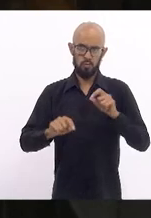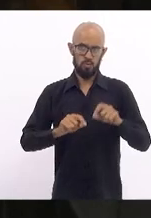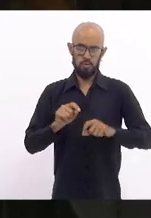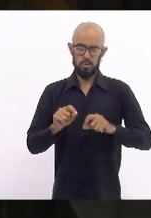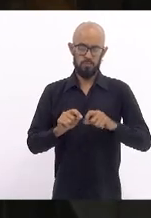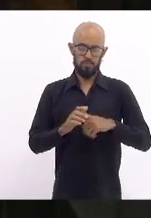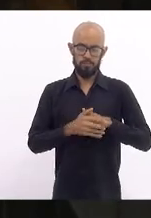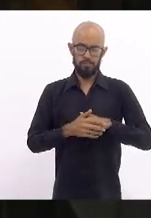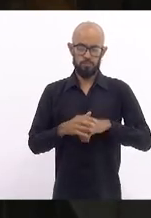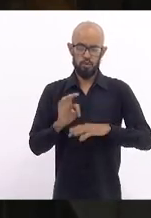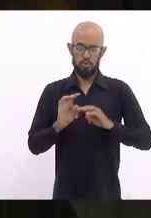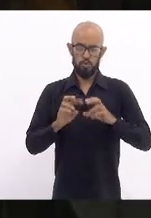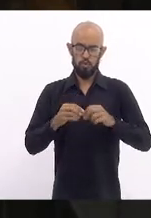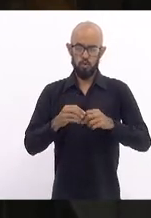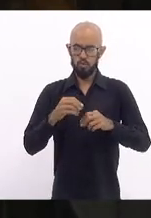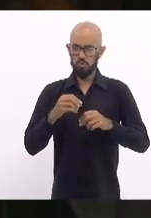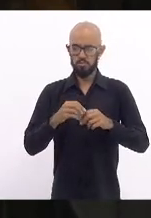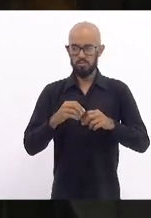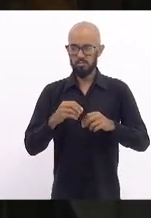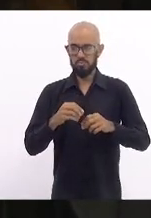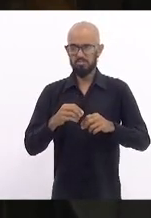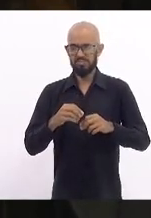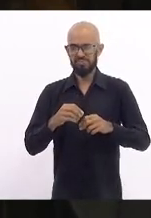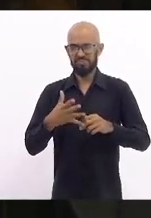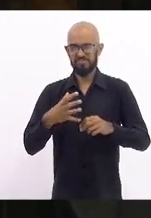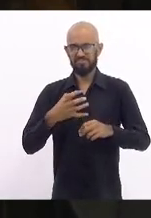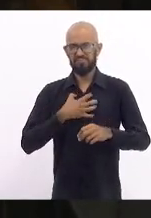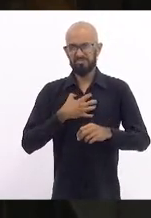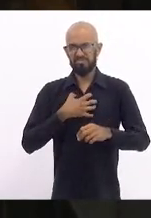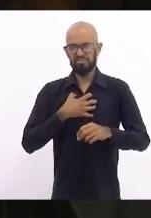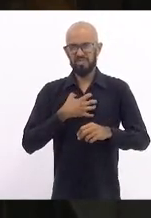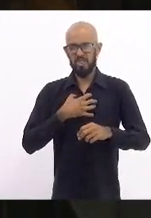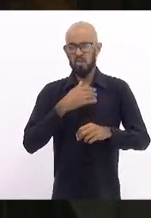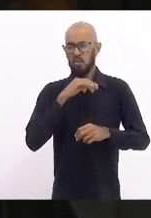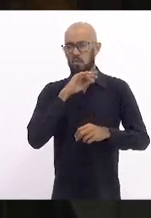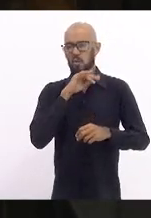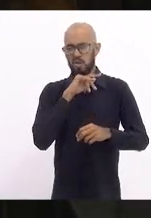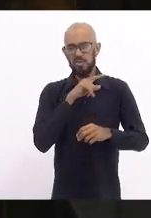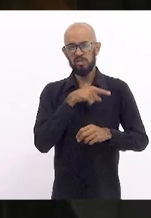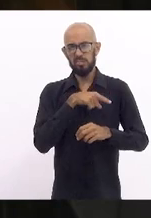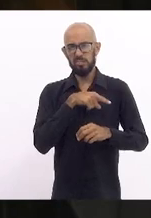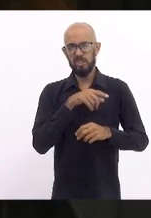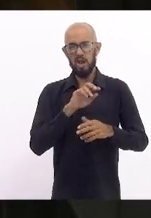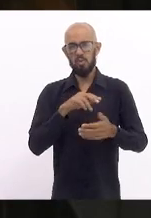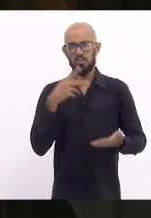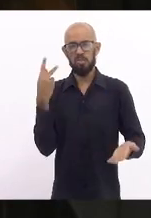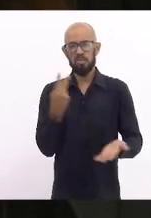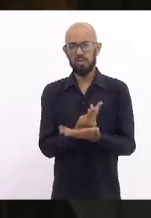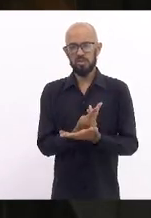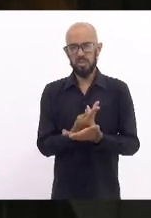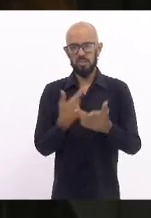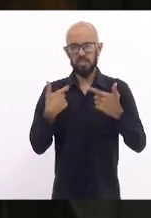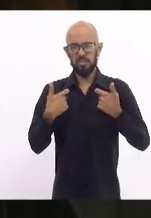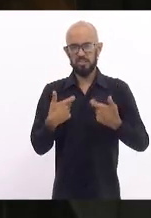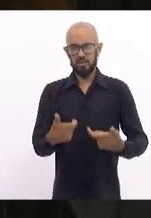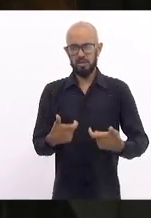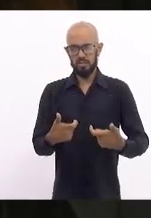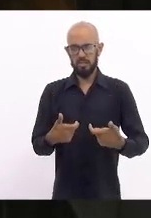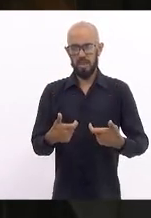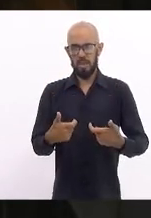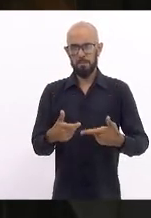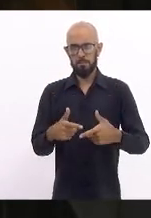todo o meu repúdio a essa guerra que está instalada e que a maioria das vítimas